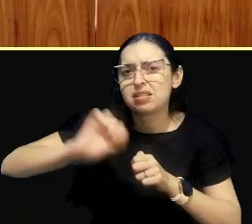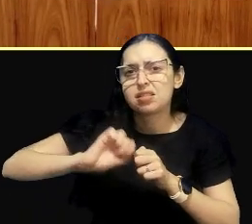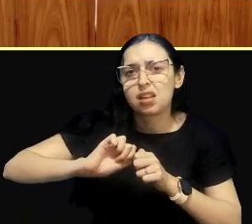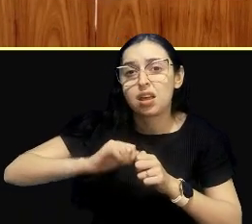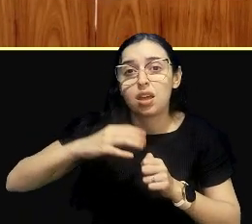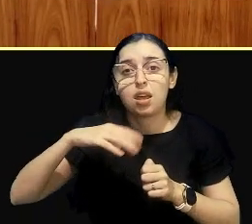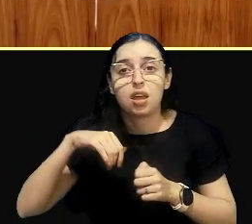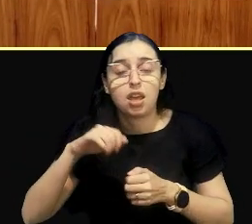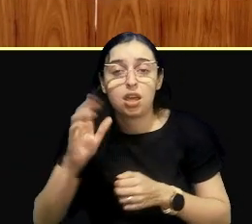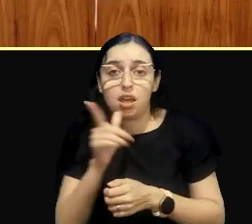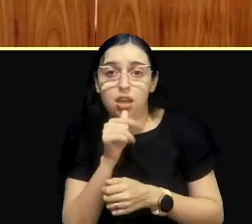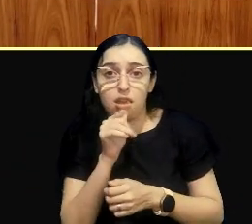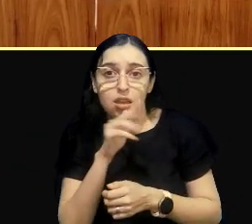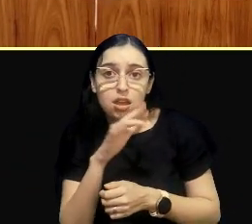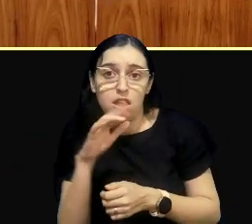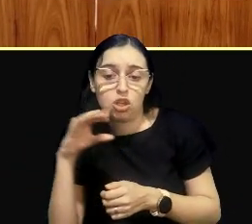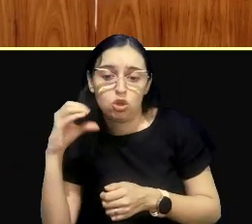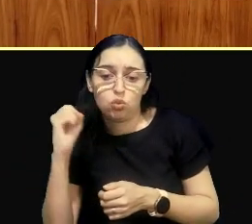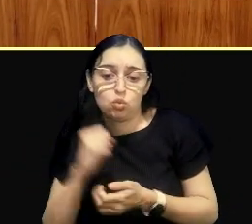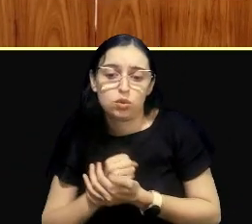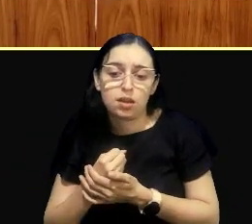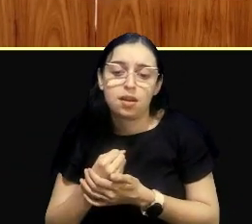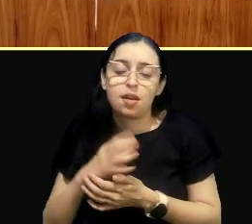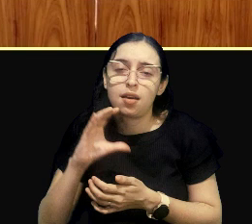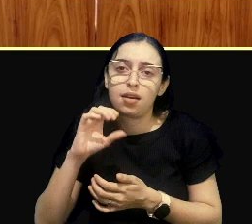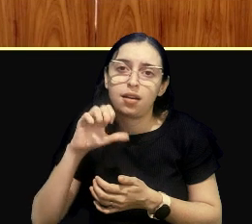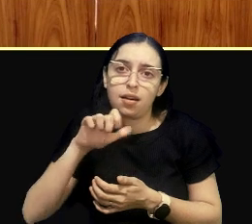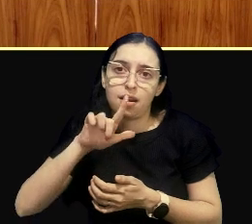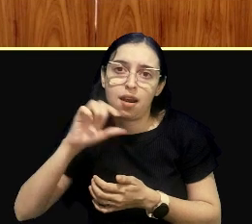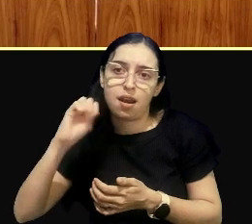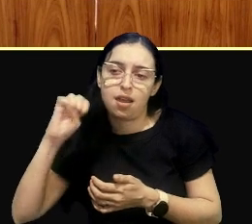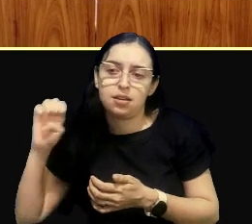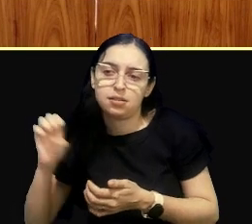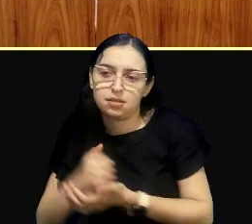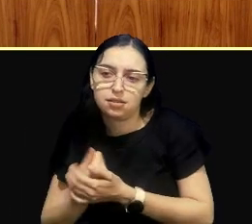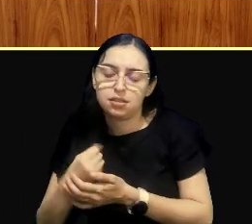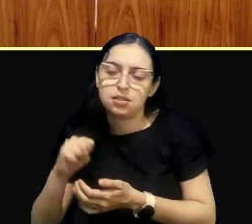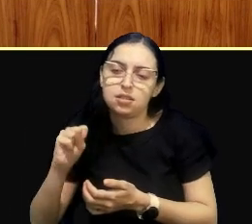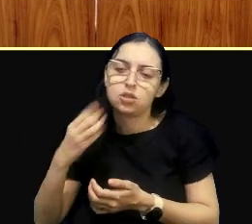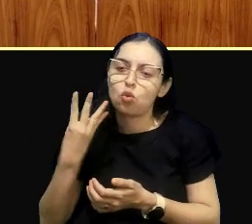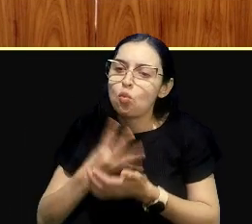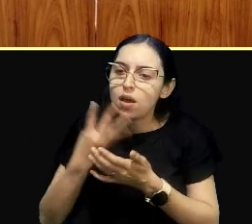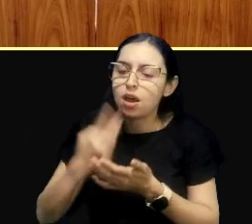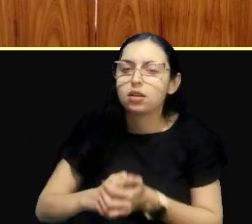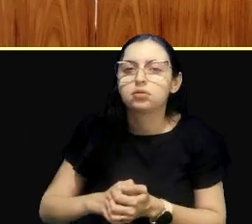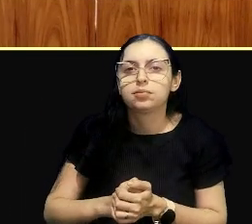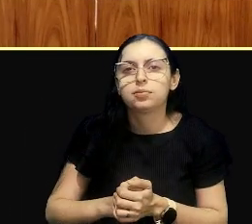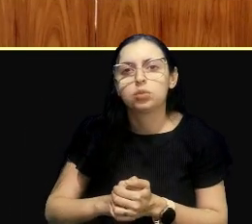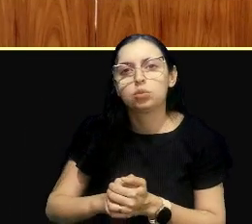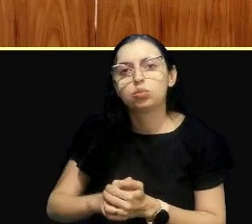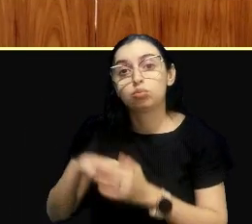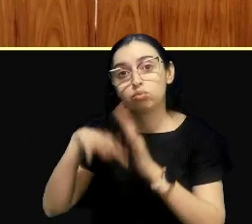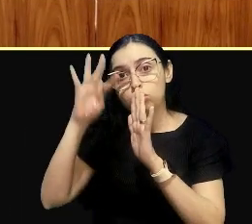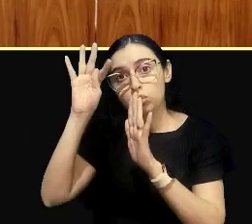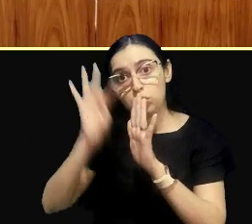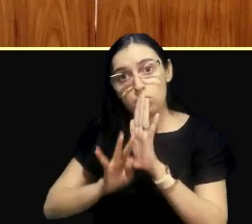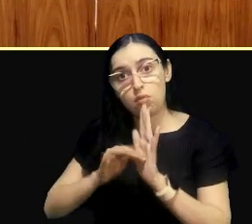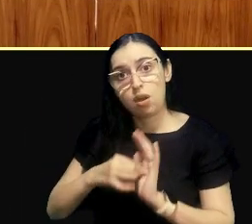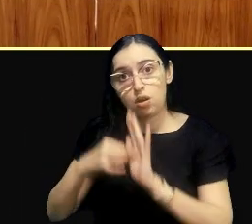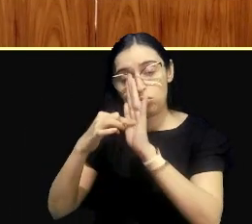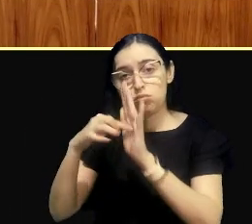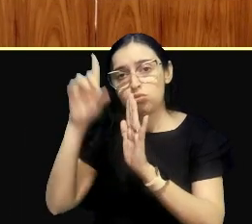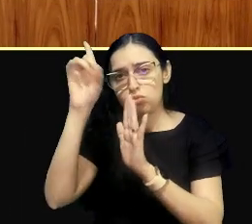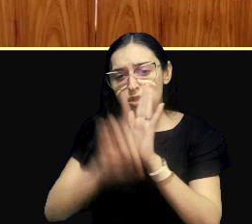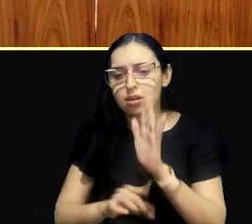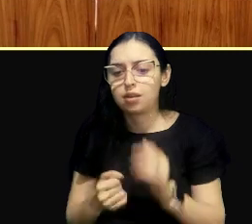4, professor Davi, ações, já como rio, como titular do direito, né, é, seria muito